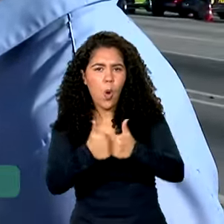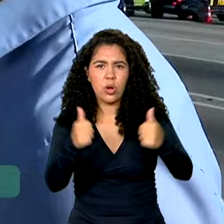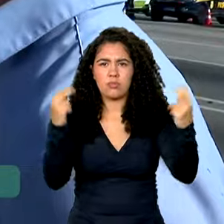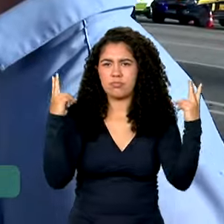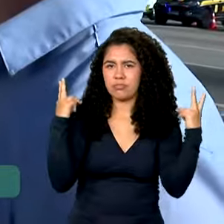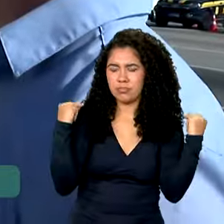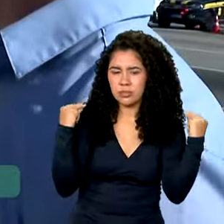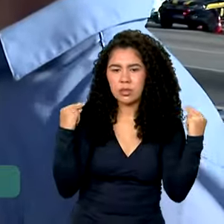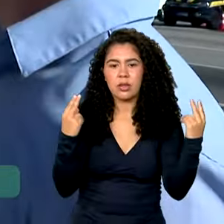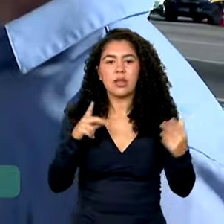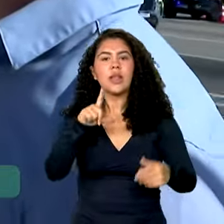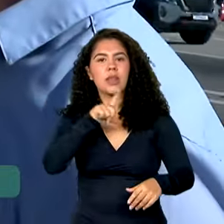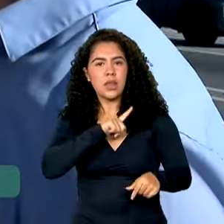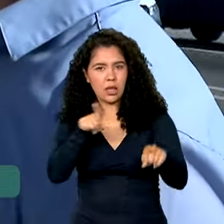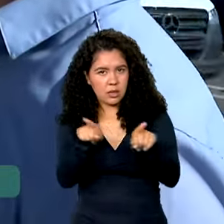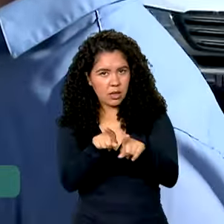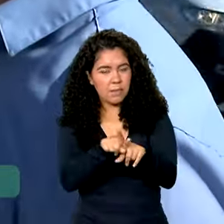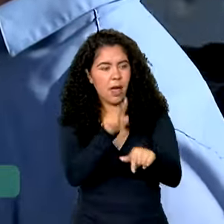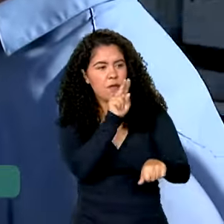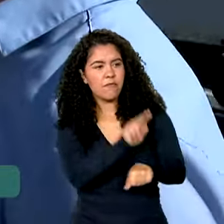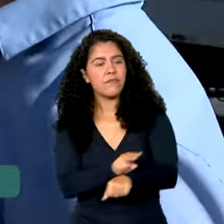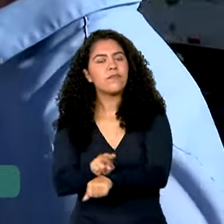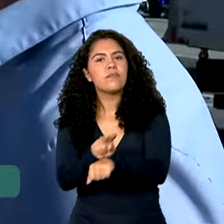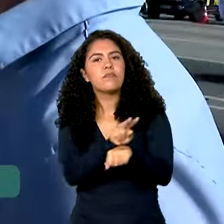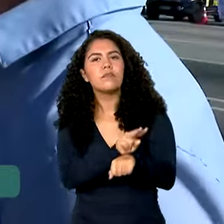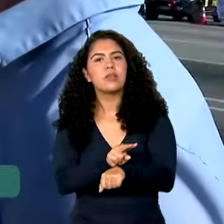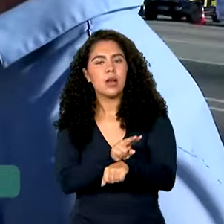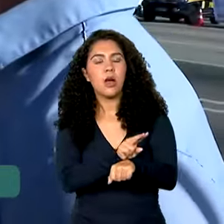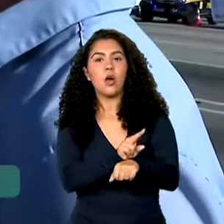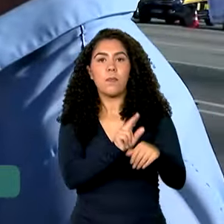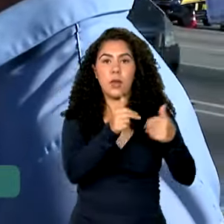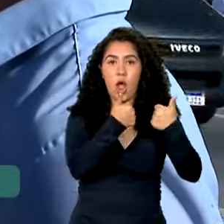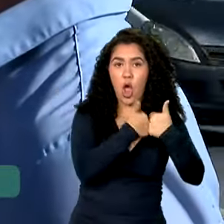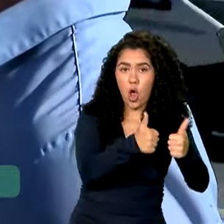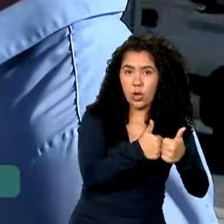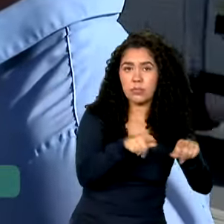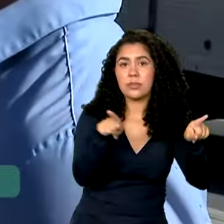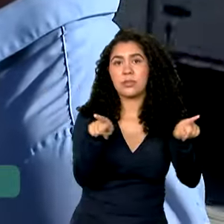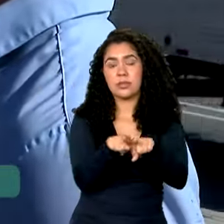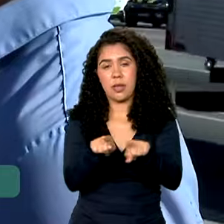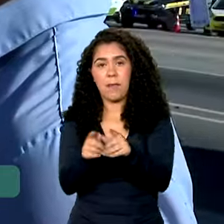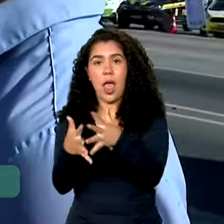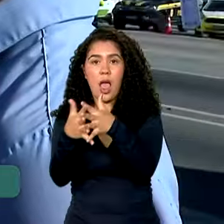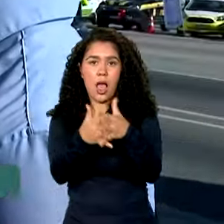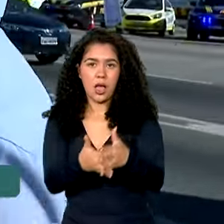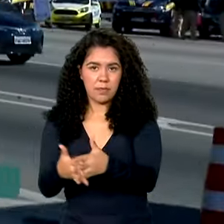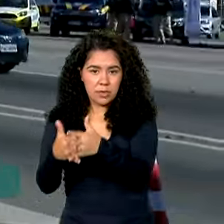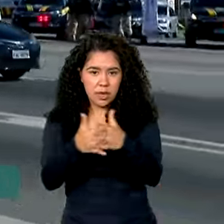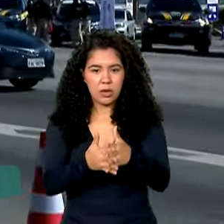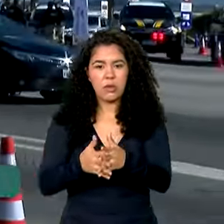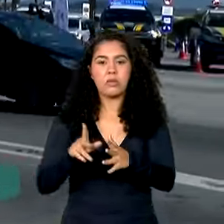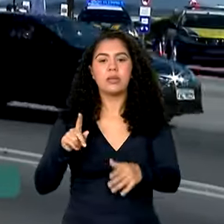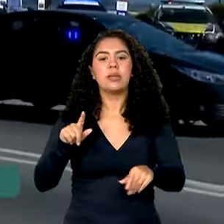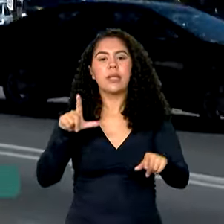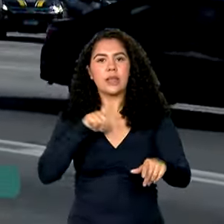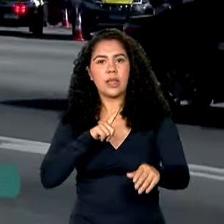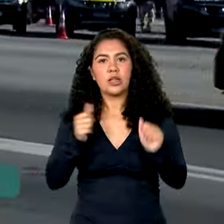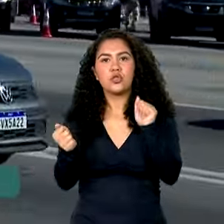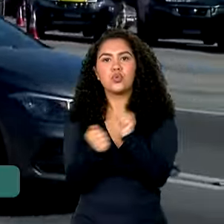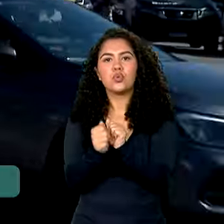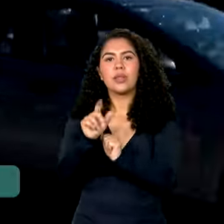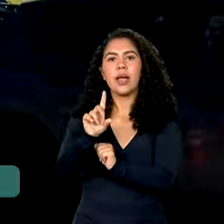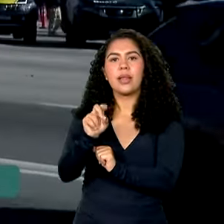nós vamos ter aqui a fiscalização para ônibus e caminhão. E nós estamos também junto aqui com o DENIT